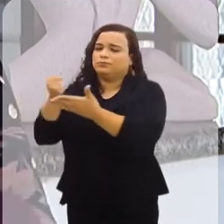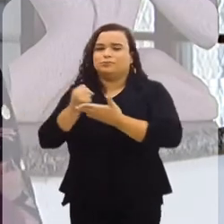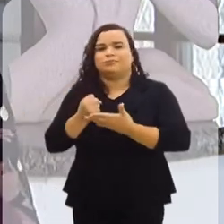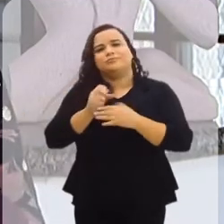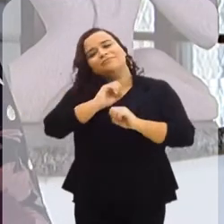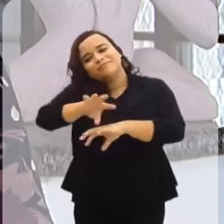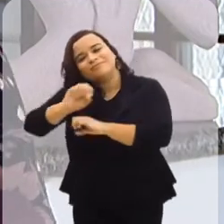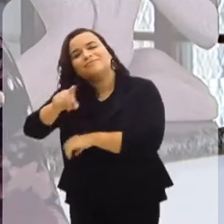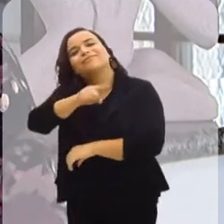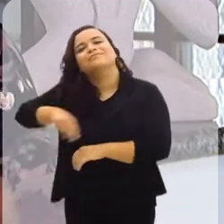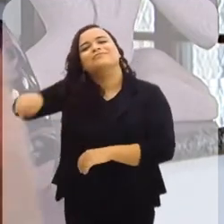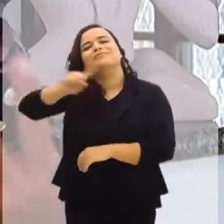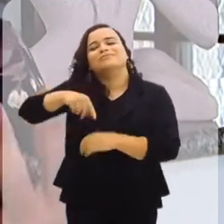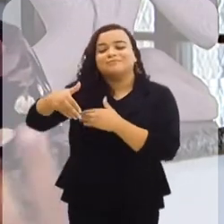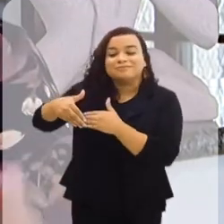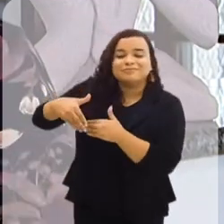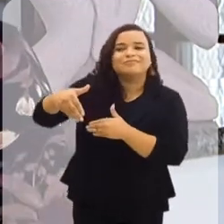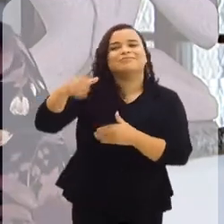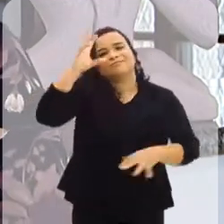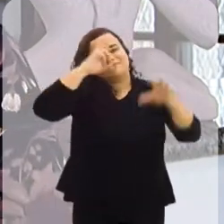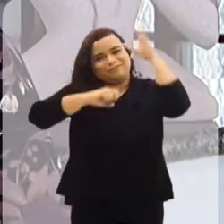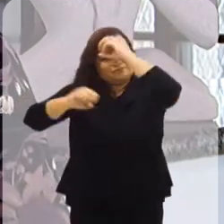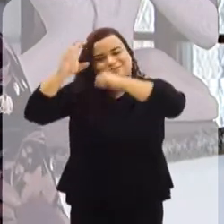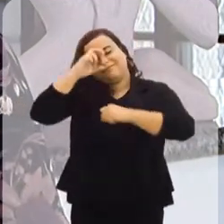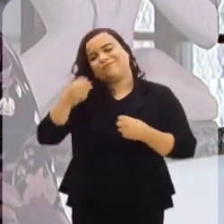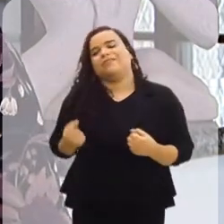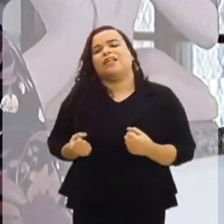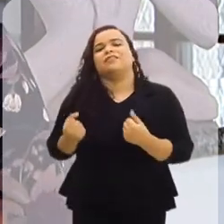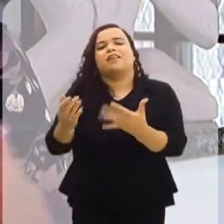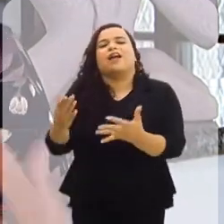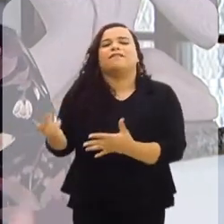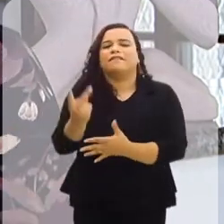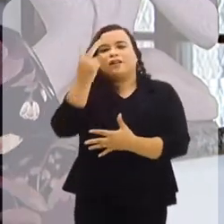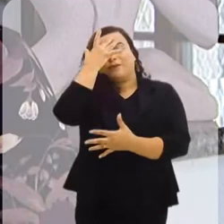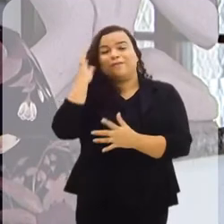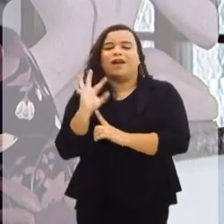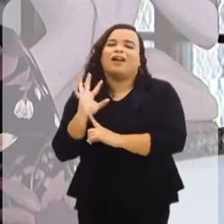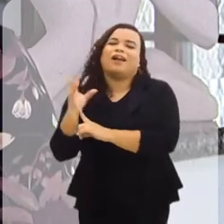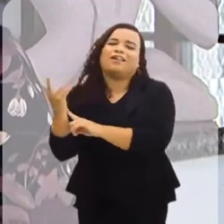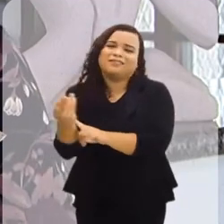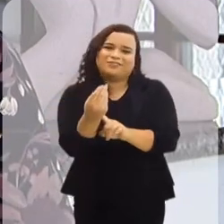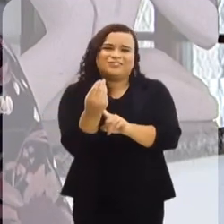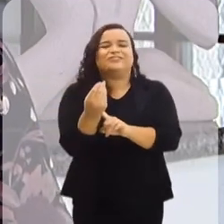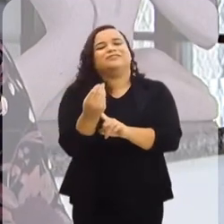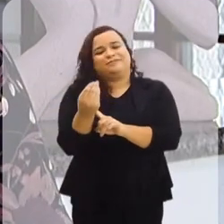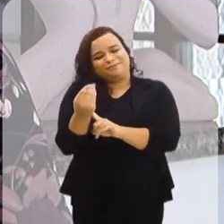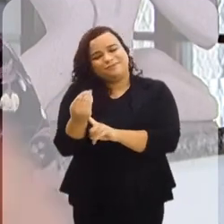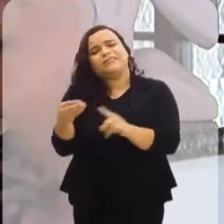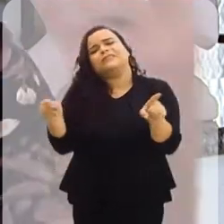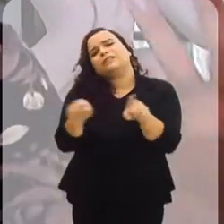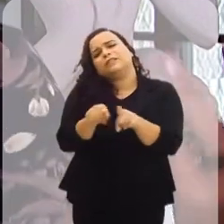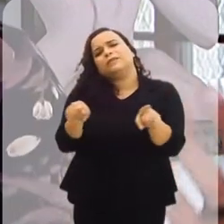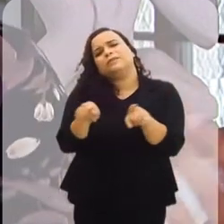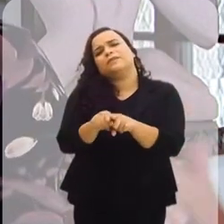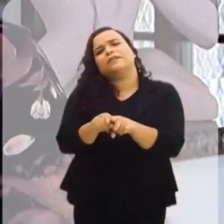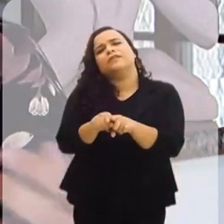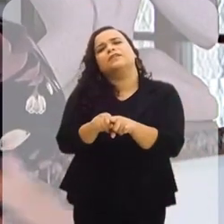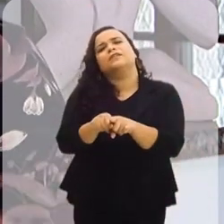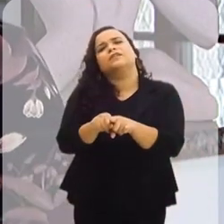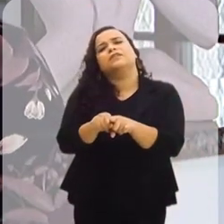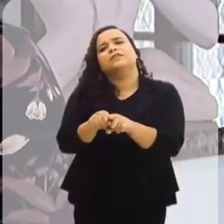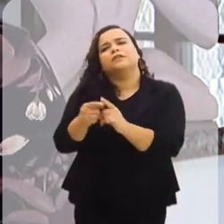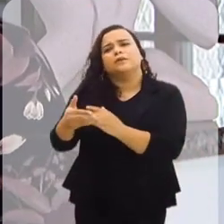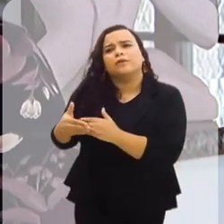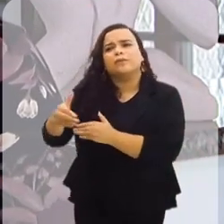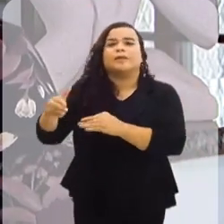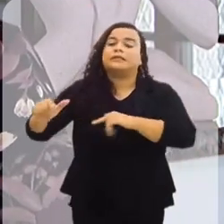jovens, adolescentes, para que mais tarde possa realmente valorizar um artista já com renome, ou